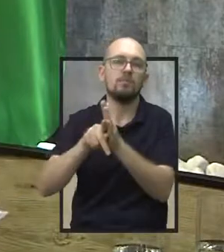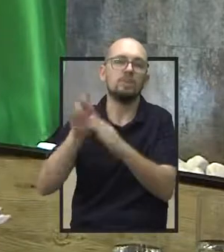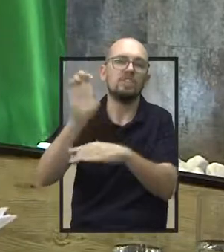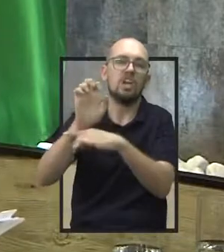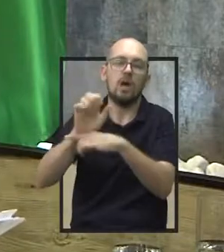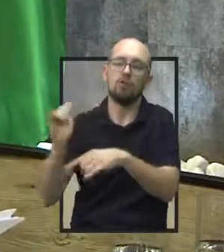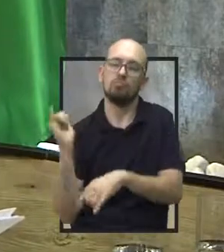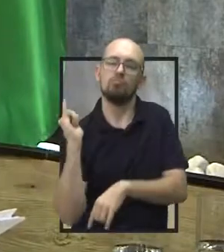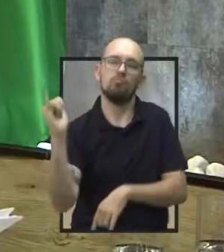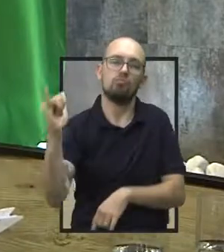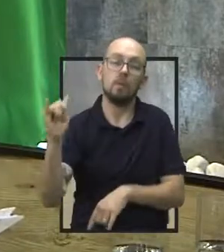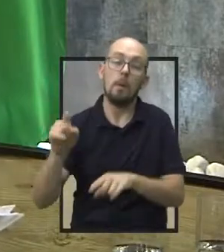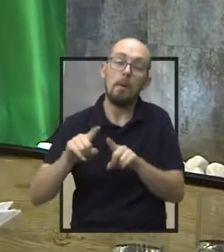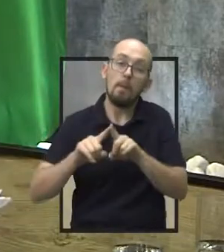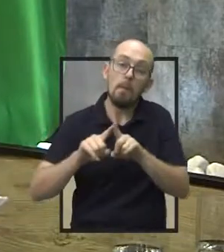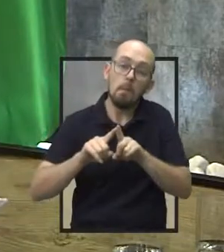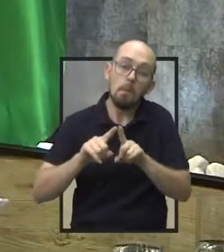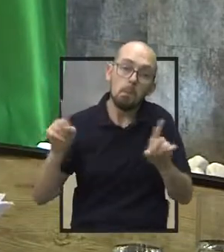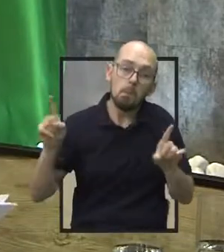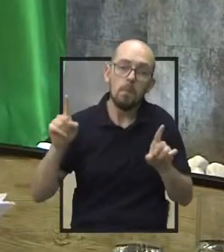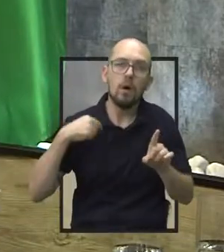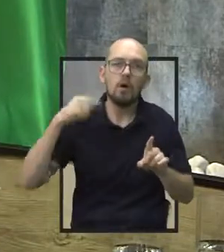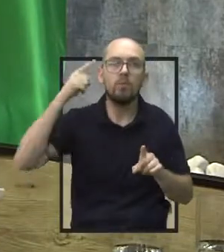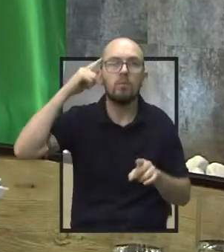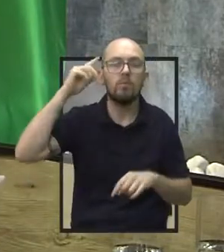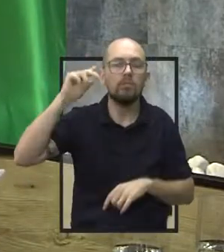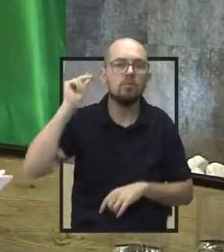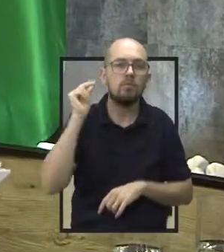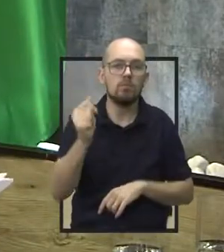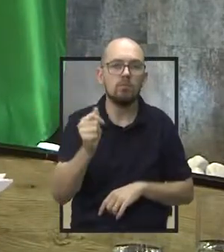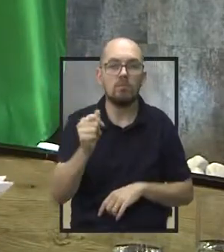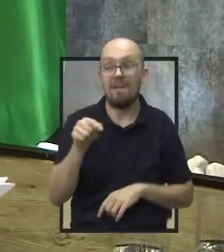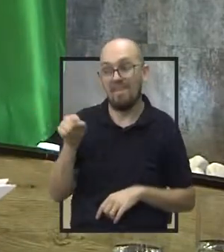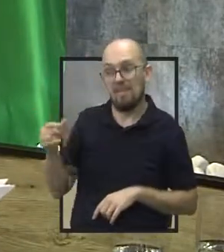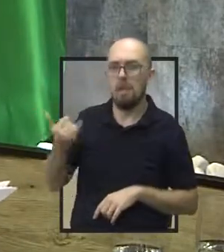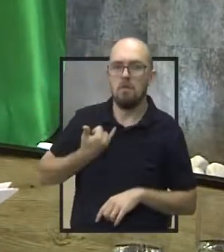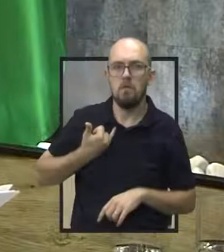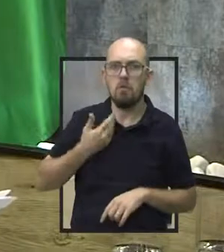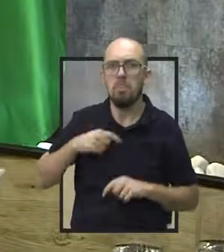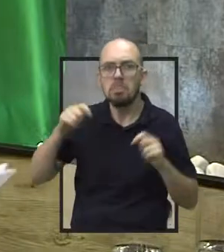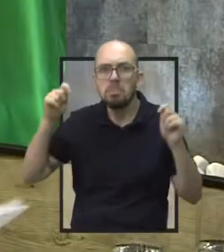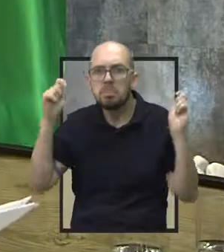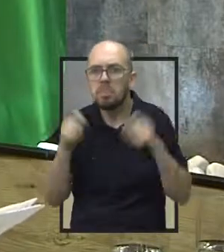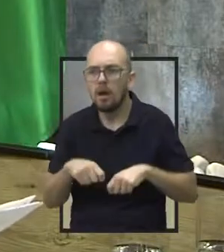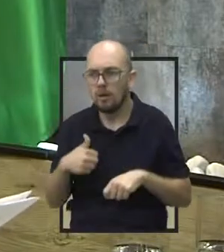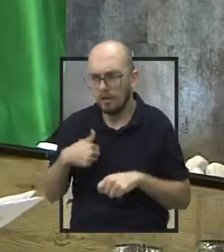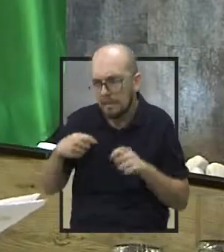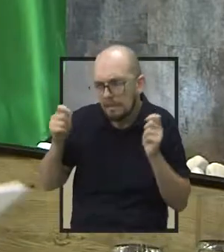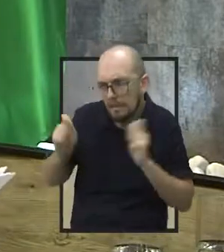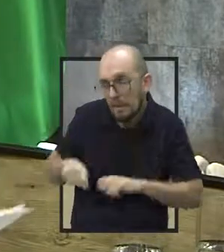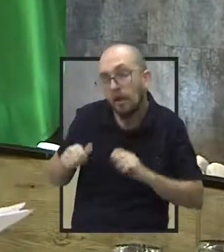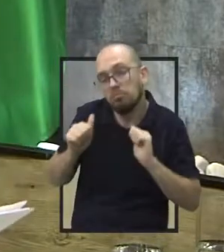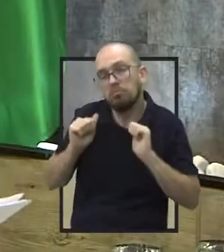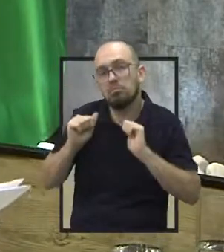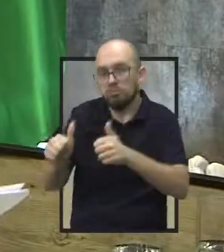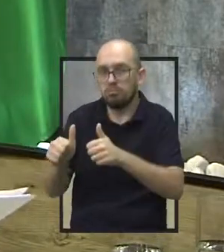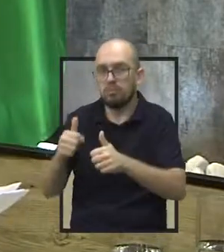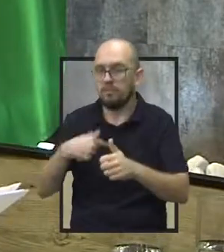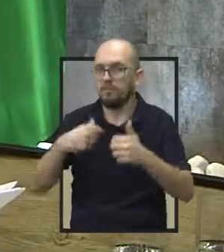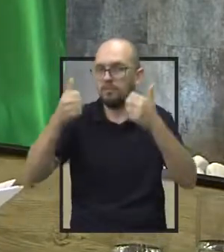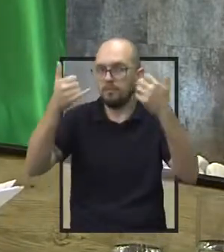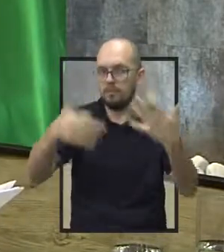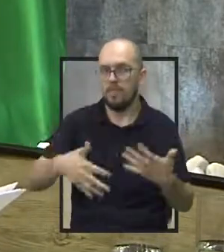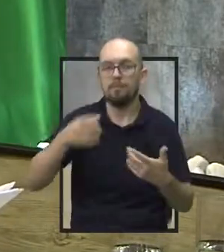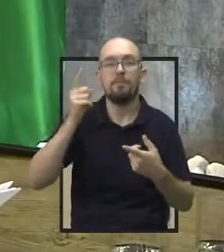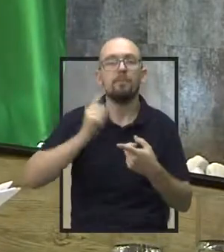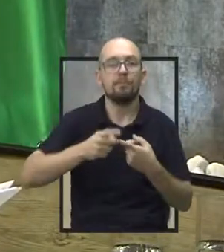princípio, surgiu uma ideia, inclusive até, ela disse que seria até viável se pudesse fazer isso. Nós estamos vendo